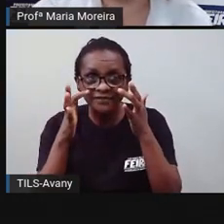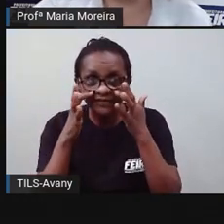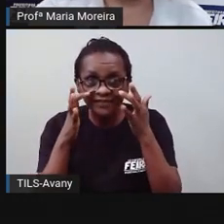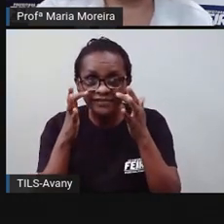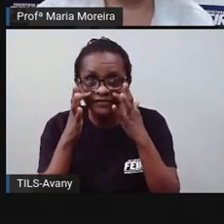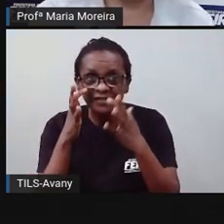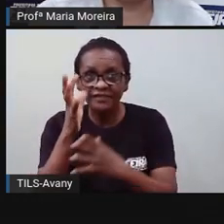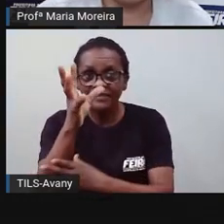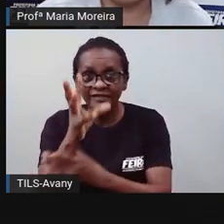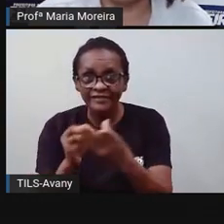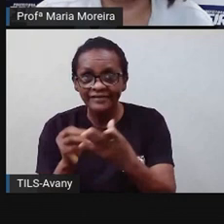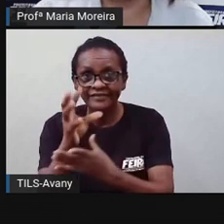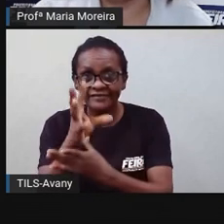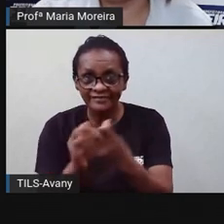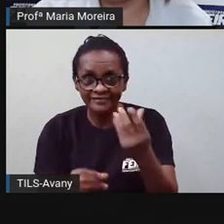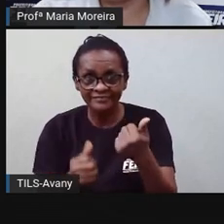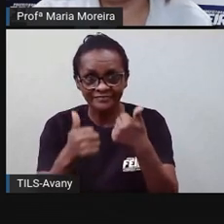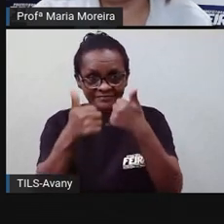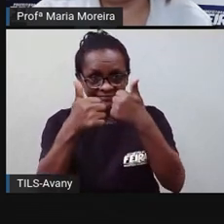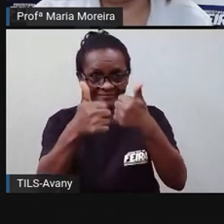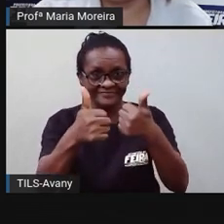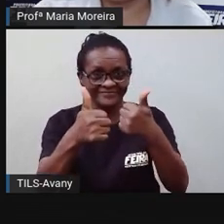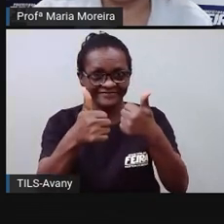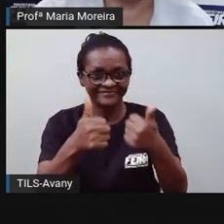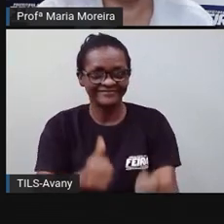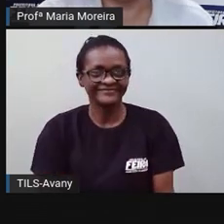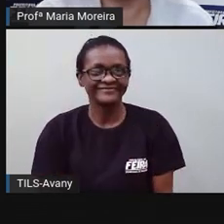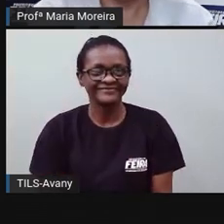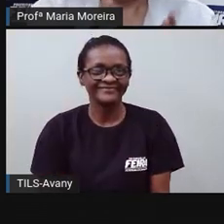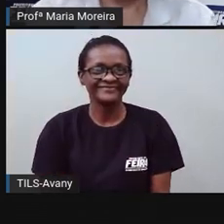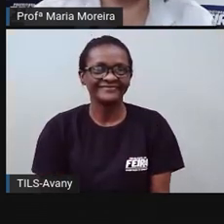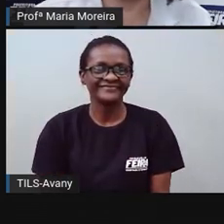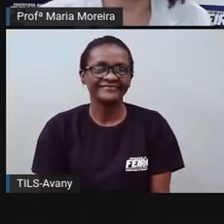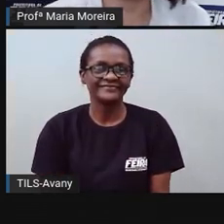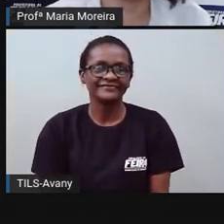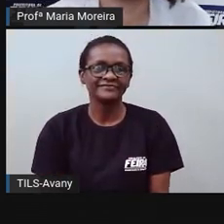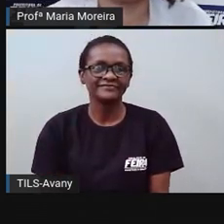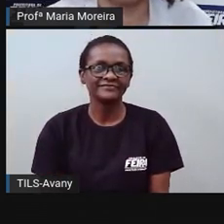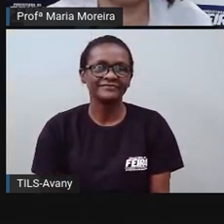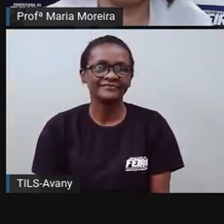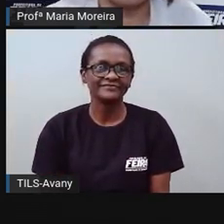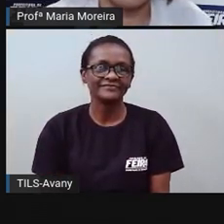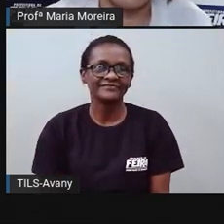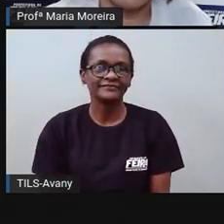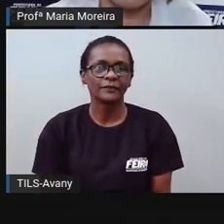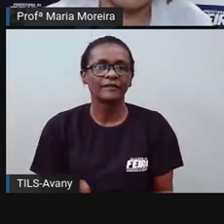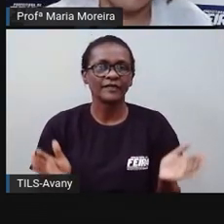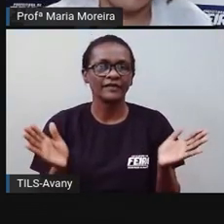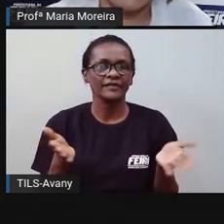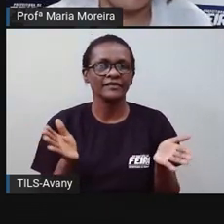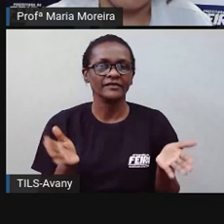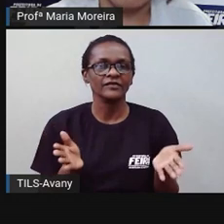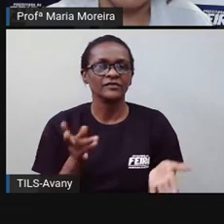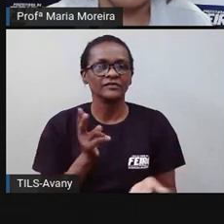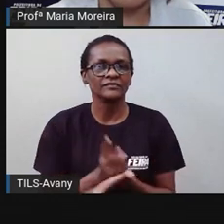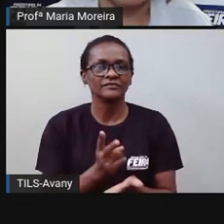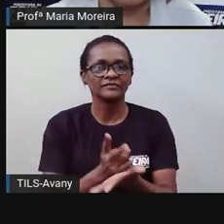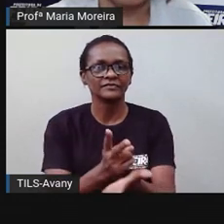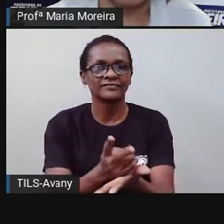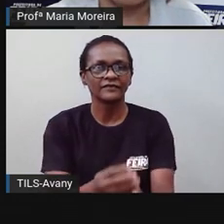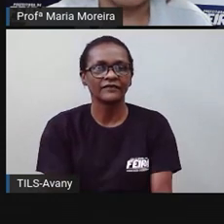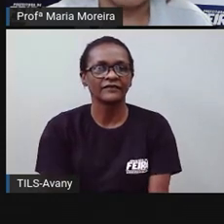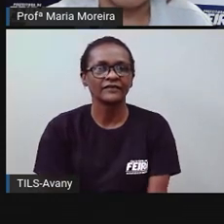a prova vai compartilhar aí as nossas. Bom, vamos concluir aqui a nossa aula.